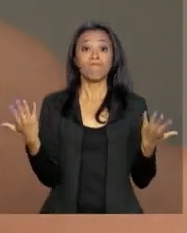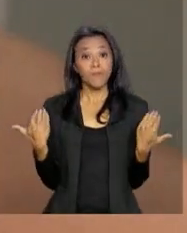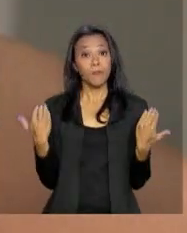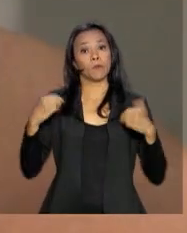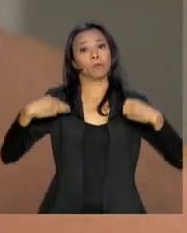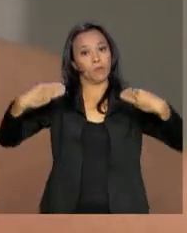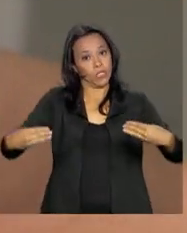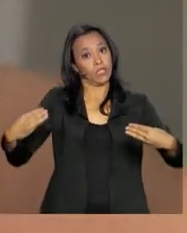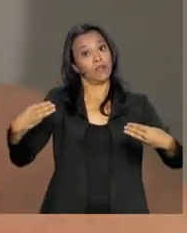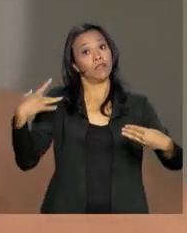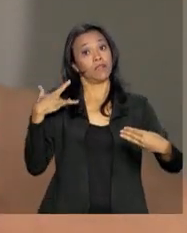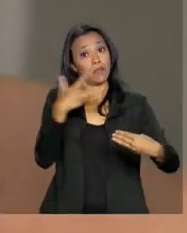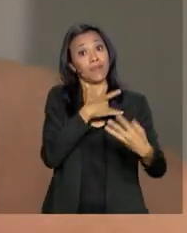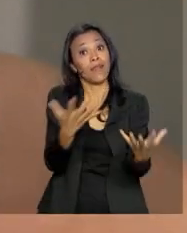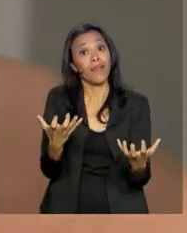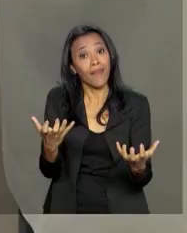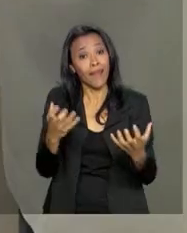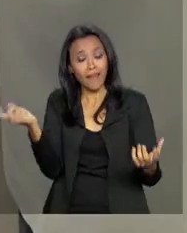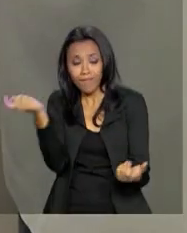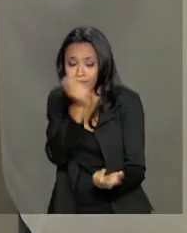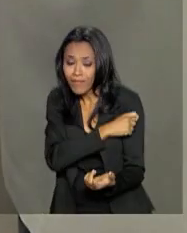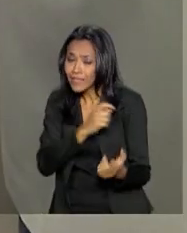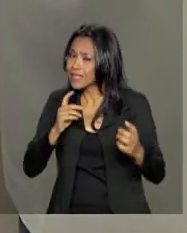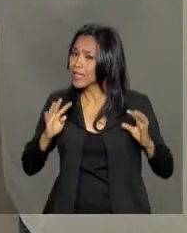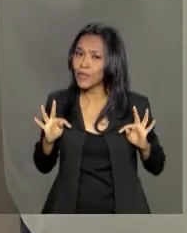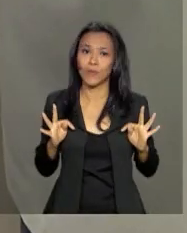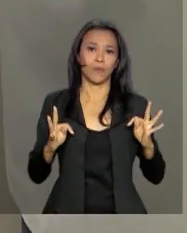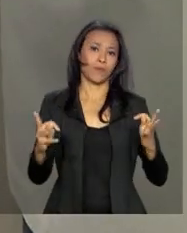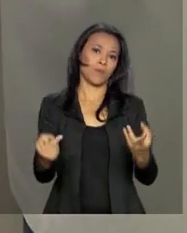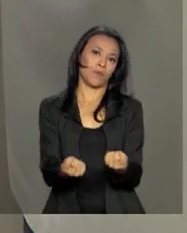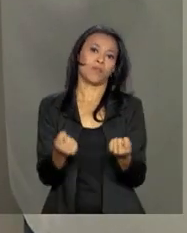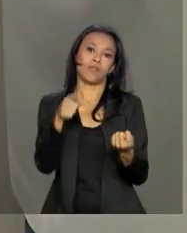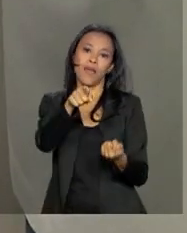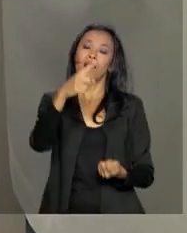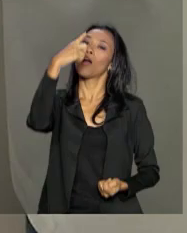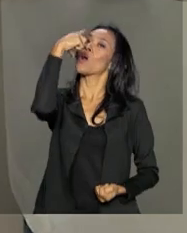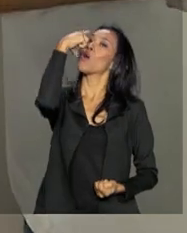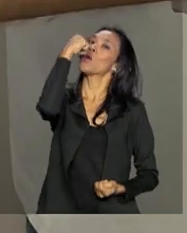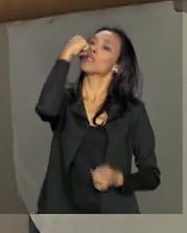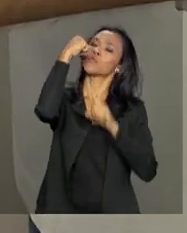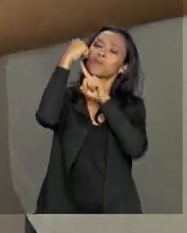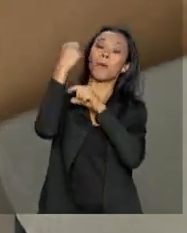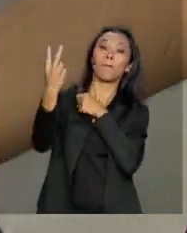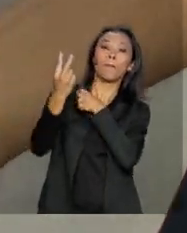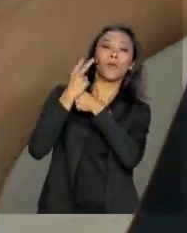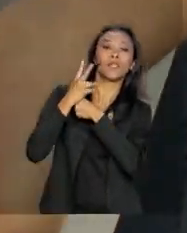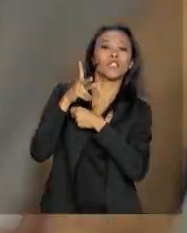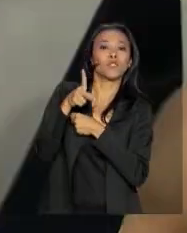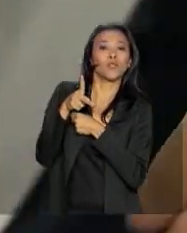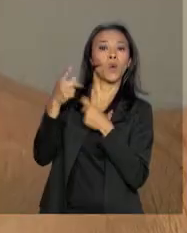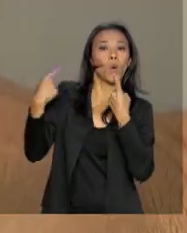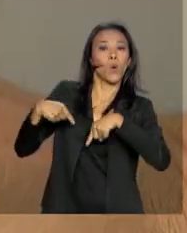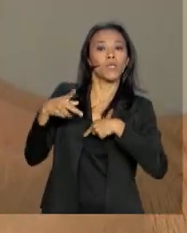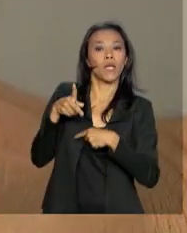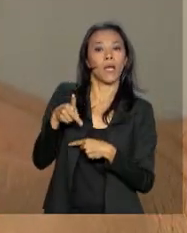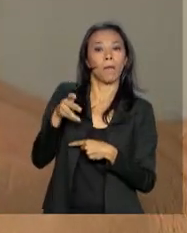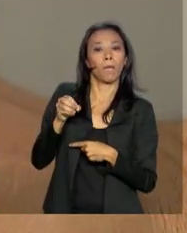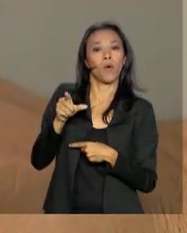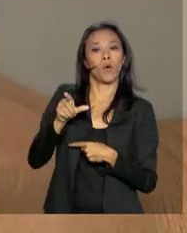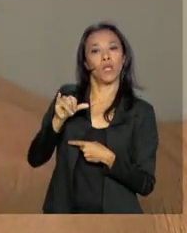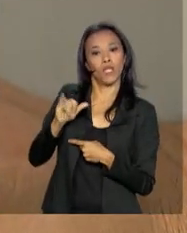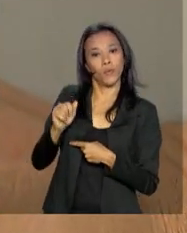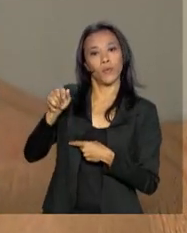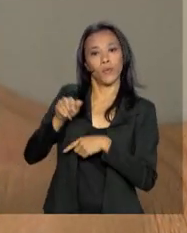Saúde gostaria de imunizar todas. Elas receberam uma gotinha que protege contra a poliomielite, doença